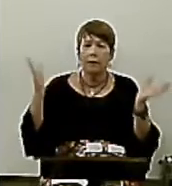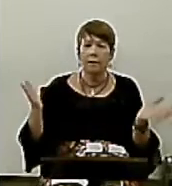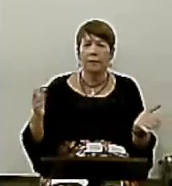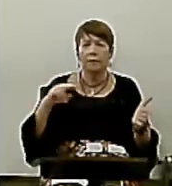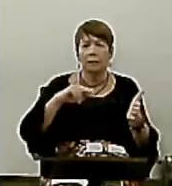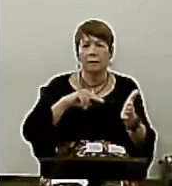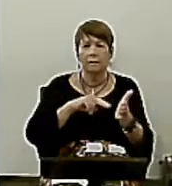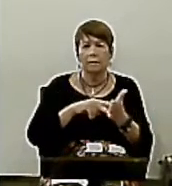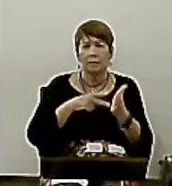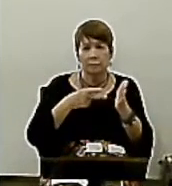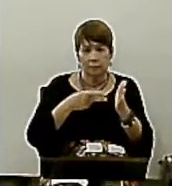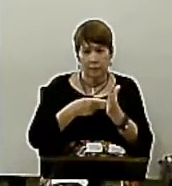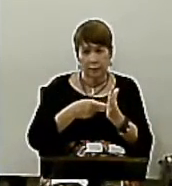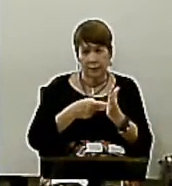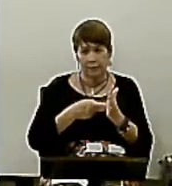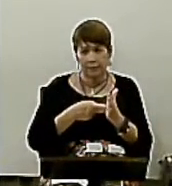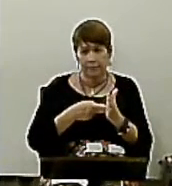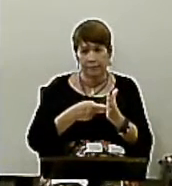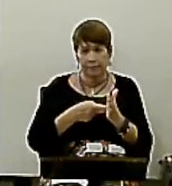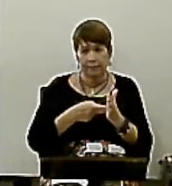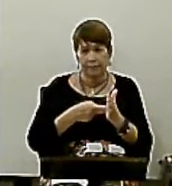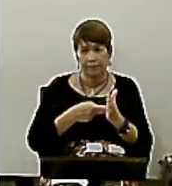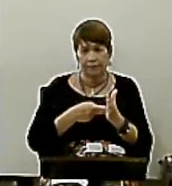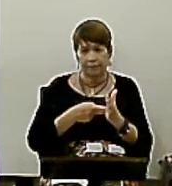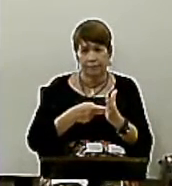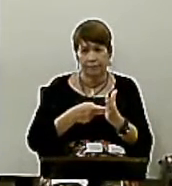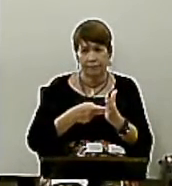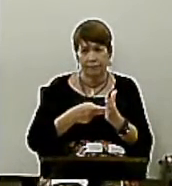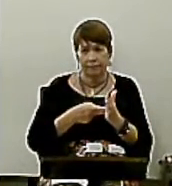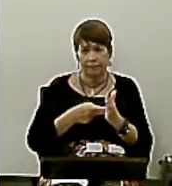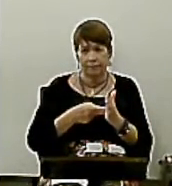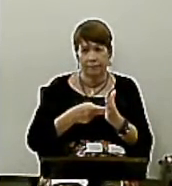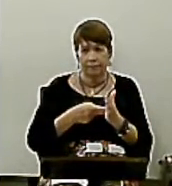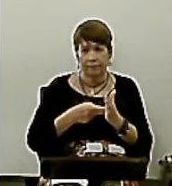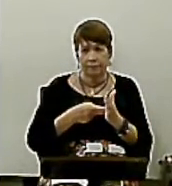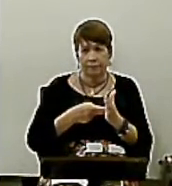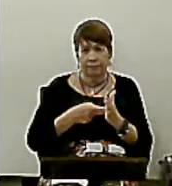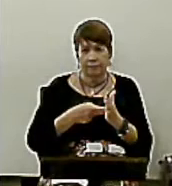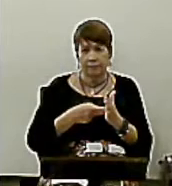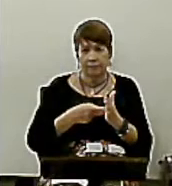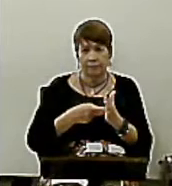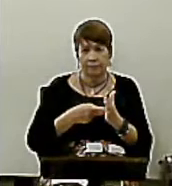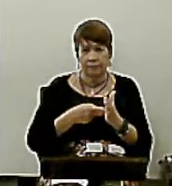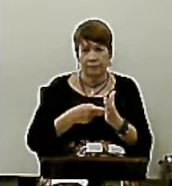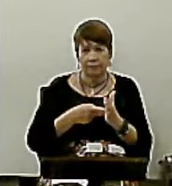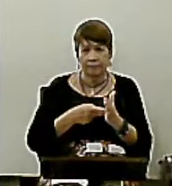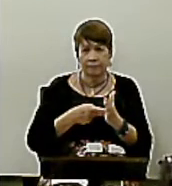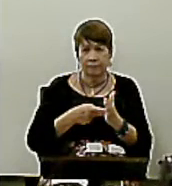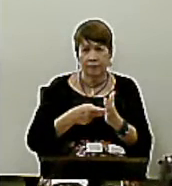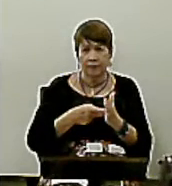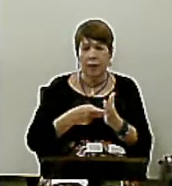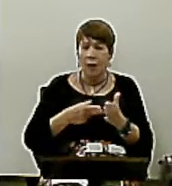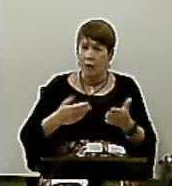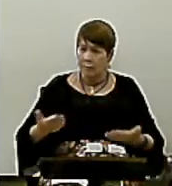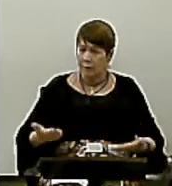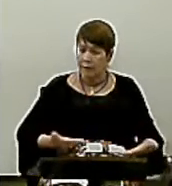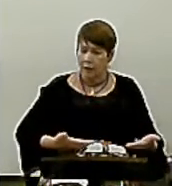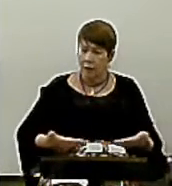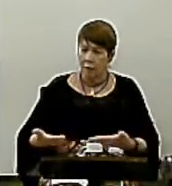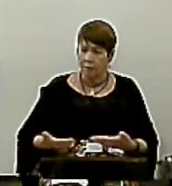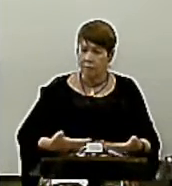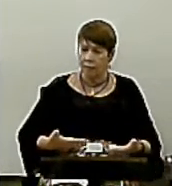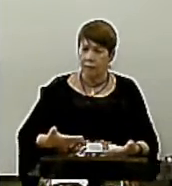Não é liberdade Para explorar O próximo Mas é liberdade Para servi-lo Por amar